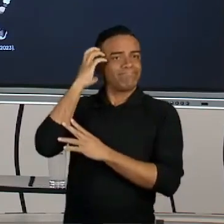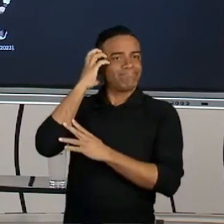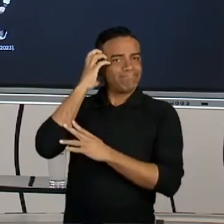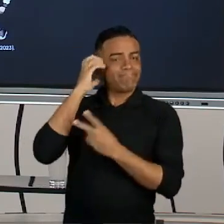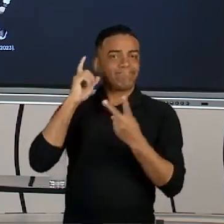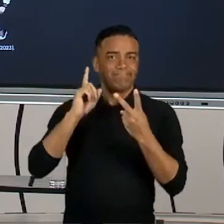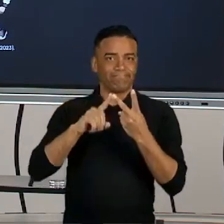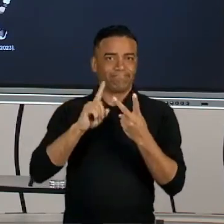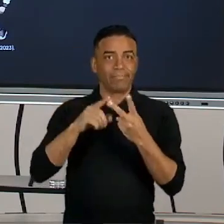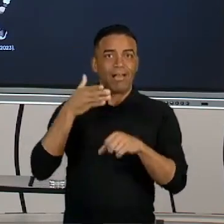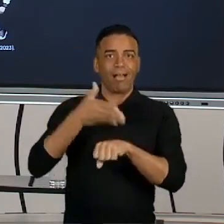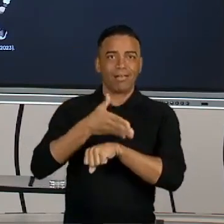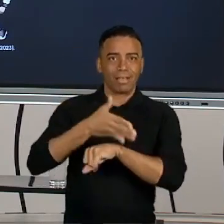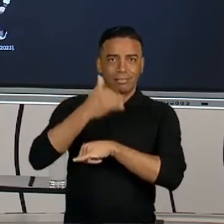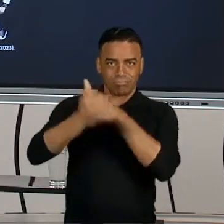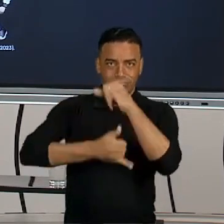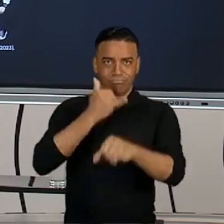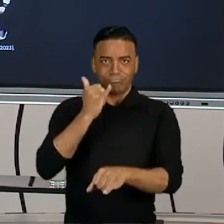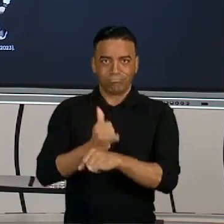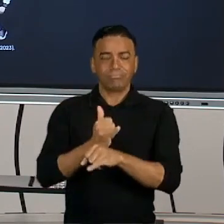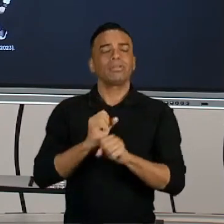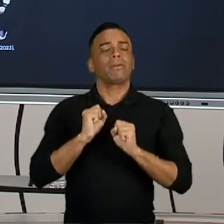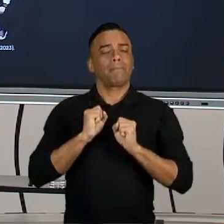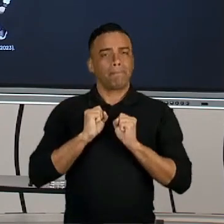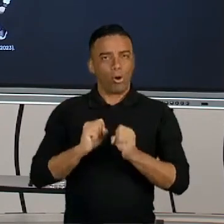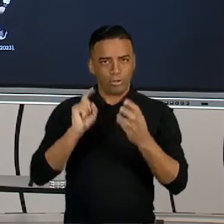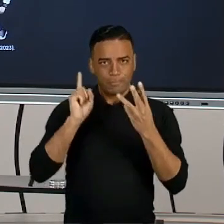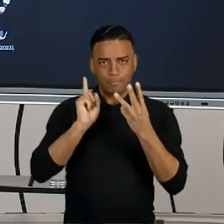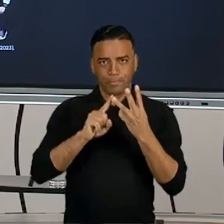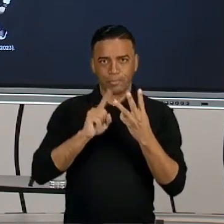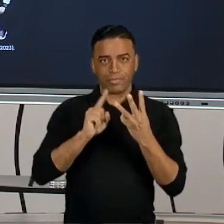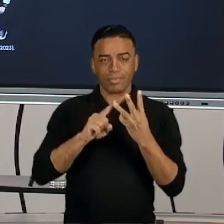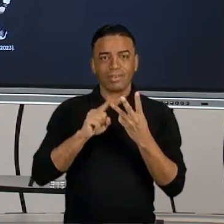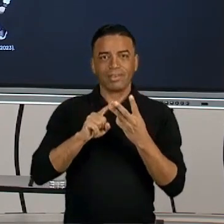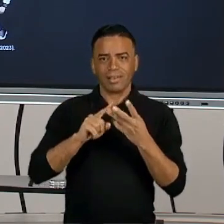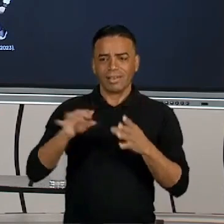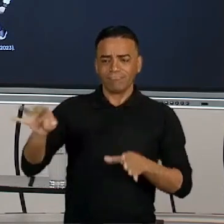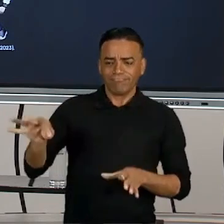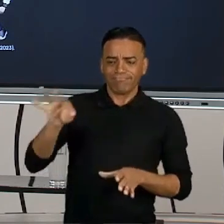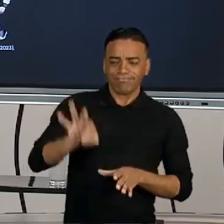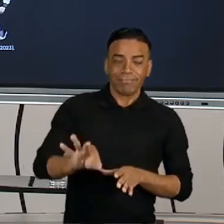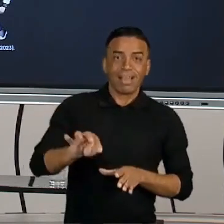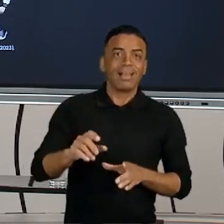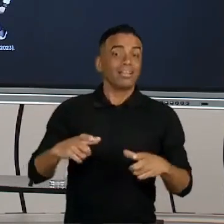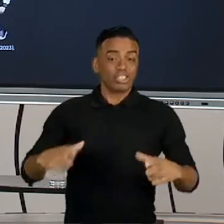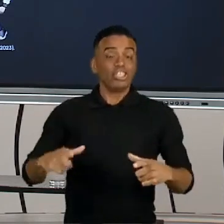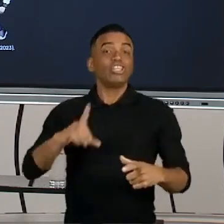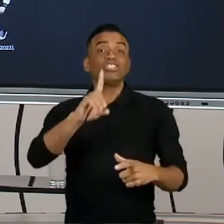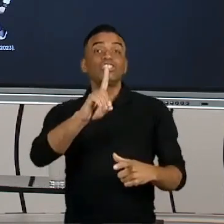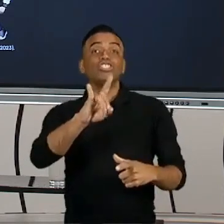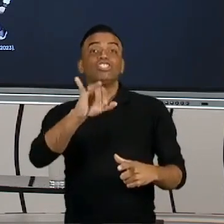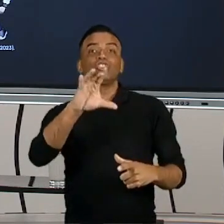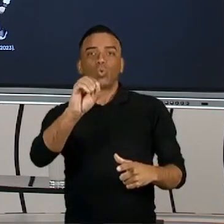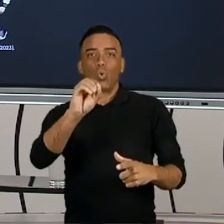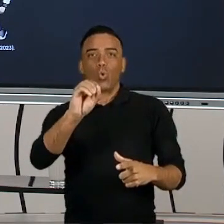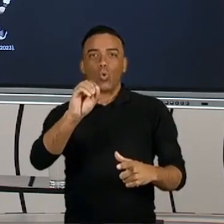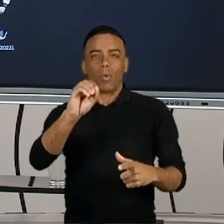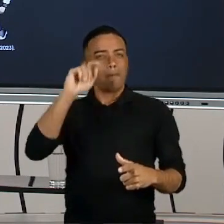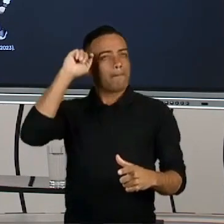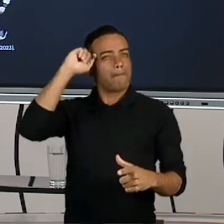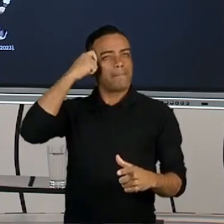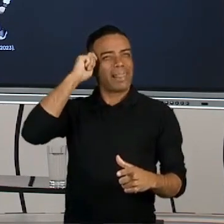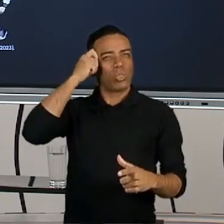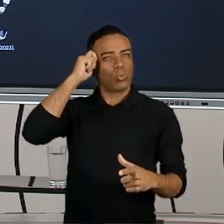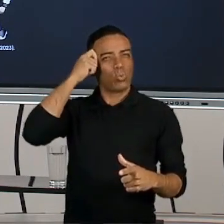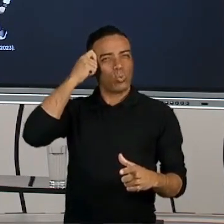pode ouvir acessando a internet, você pode ouvir no toca-disco. Alguém tem toca-disco? Eu tenho. Com aquele disco